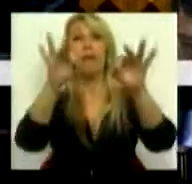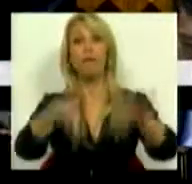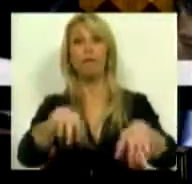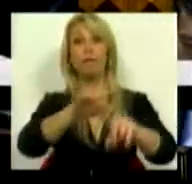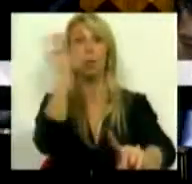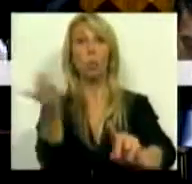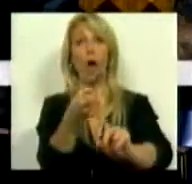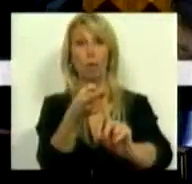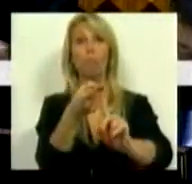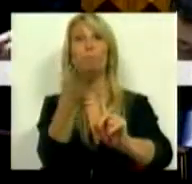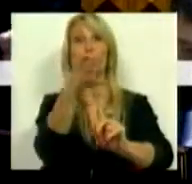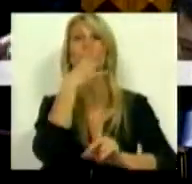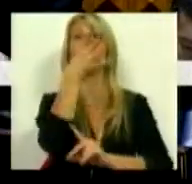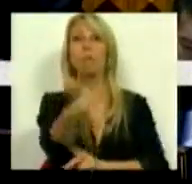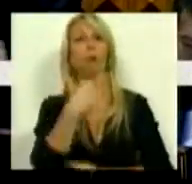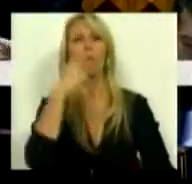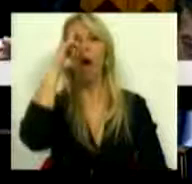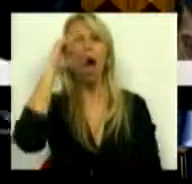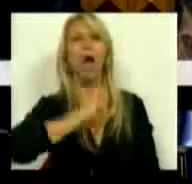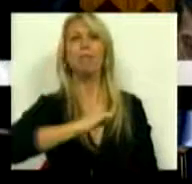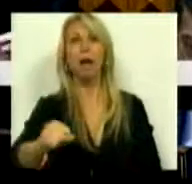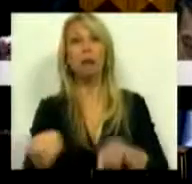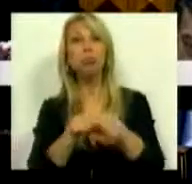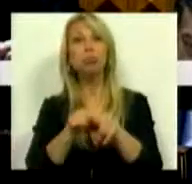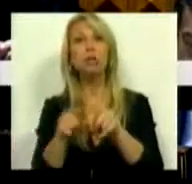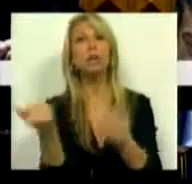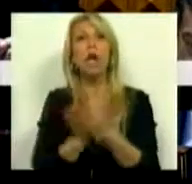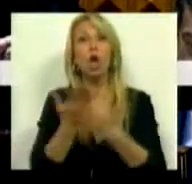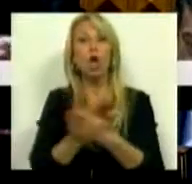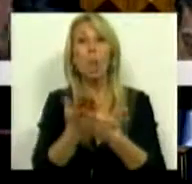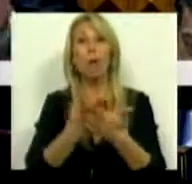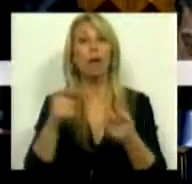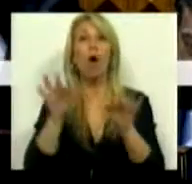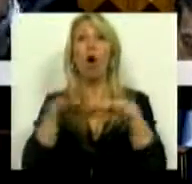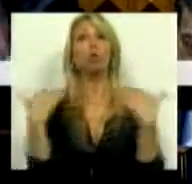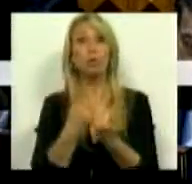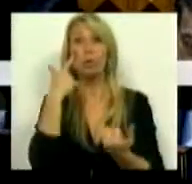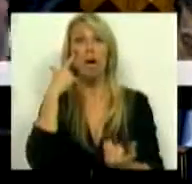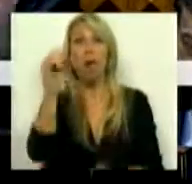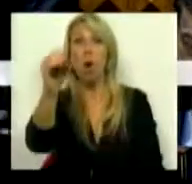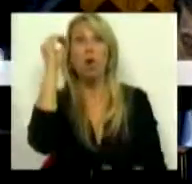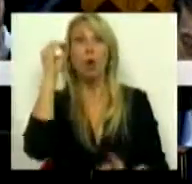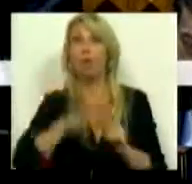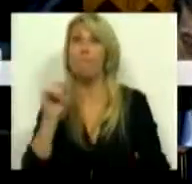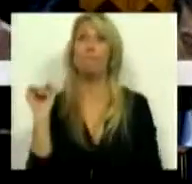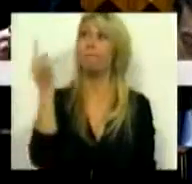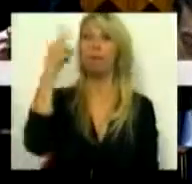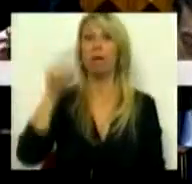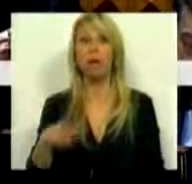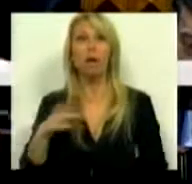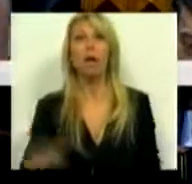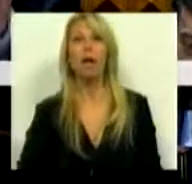o maior ataque à política económica e social que alguma vez um Presidente fez. Espiral recessiva, insustentável